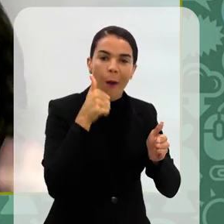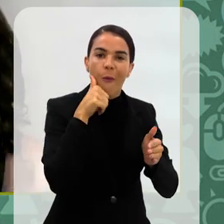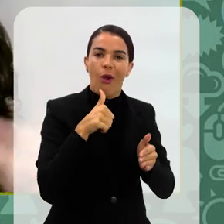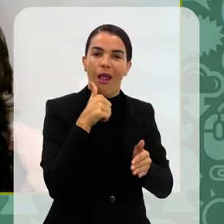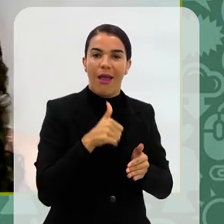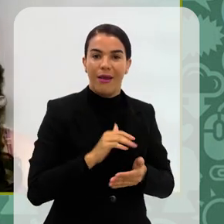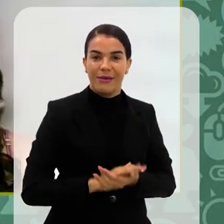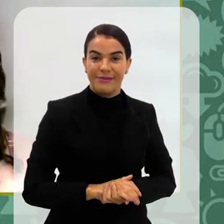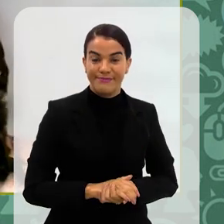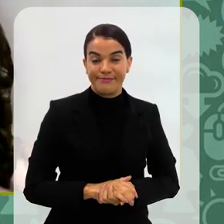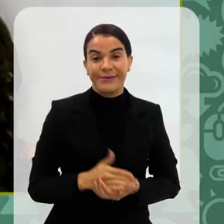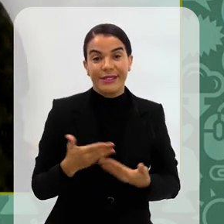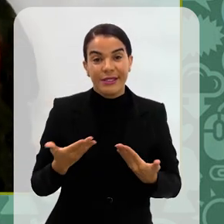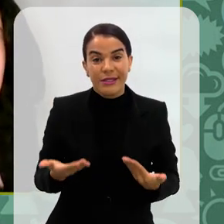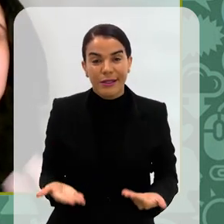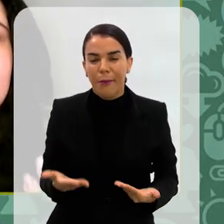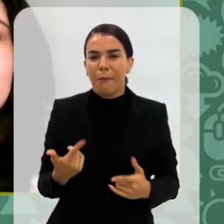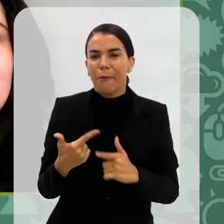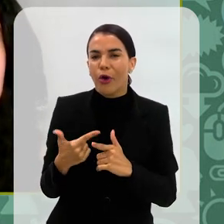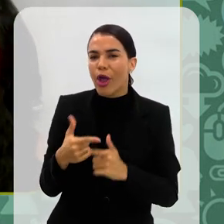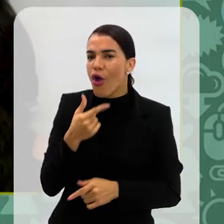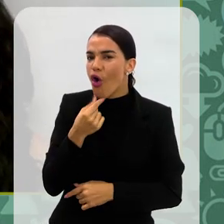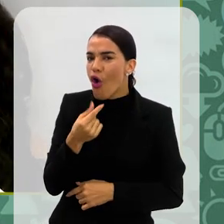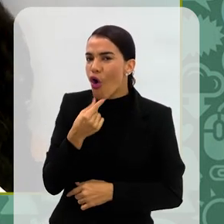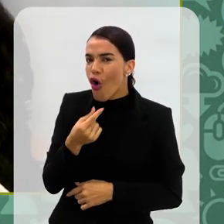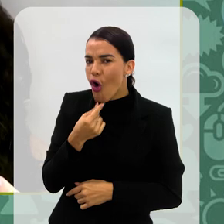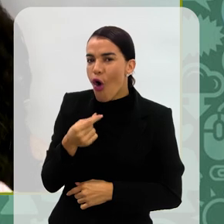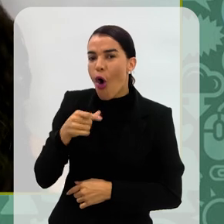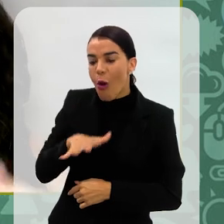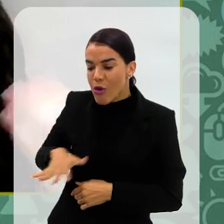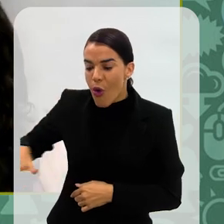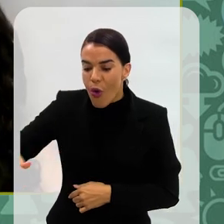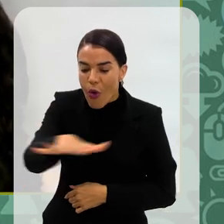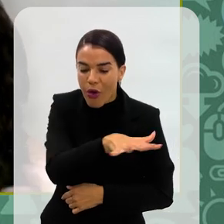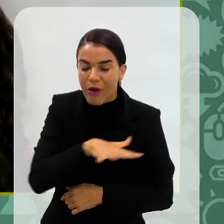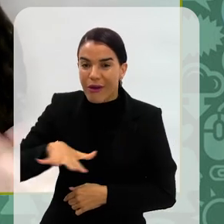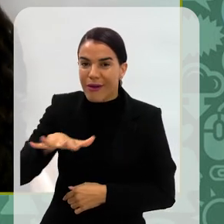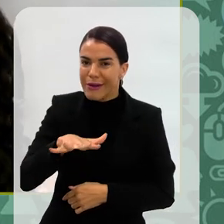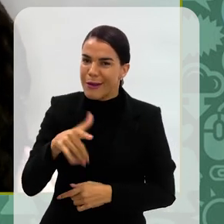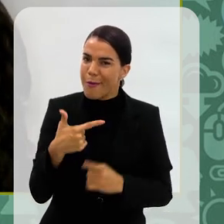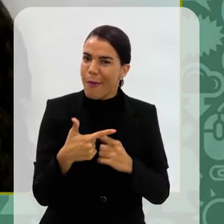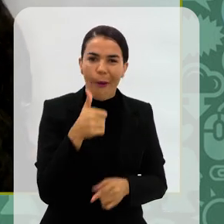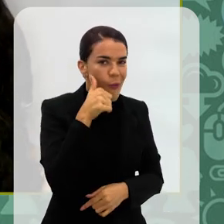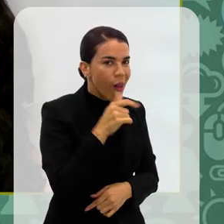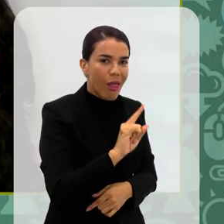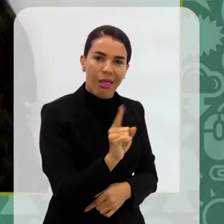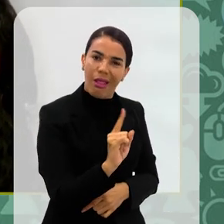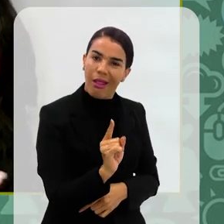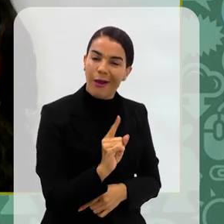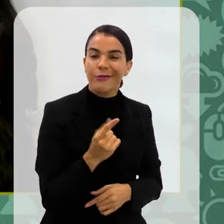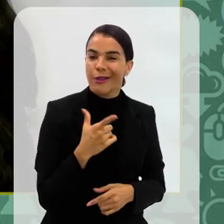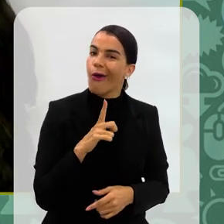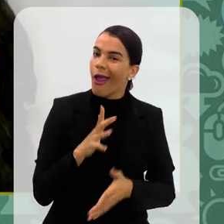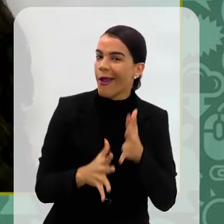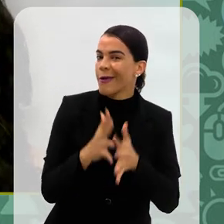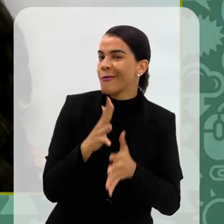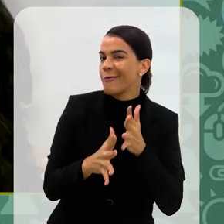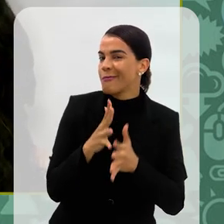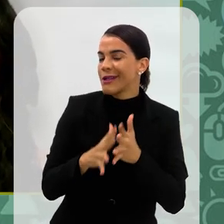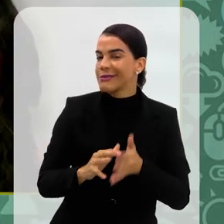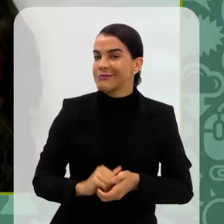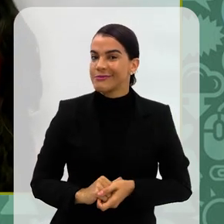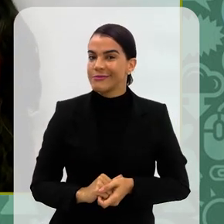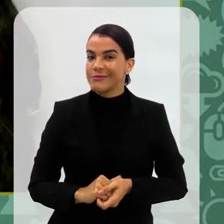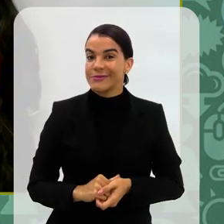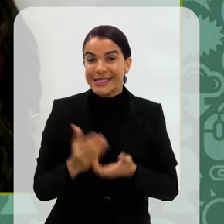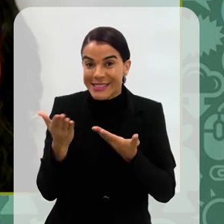Estrita por mulheres é escrita para mulheres, entendeu? Então, por que que os homens escrevem de forma universal e as mulheres não? É muito complexo ainda, sabe? Ainda tem muito evoluinho em cima